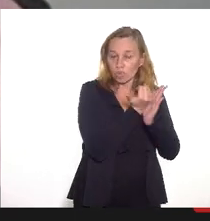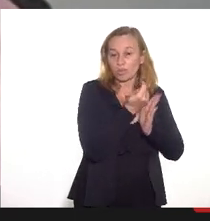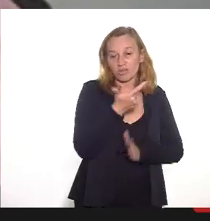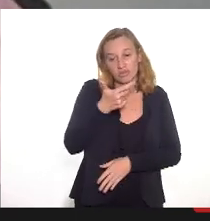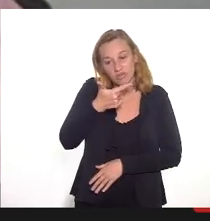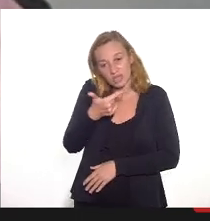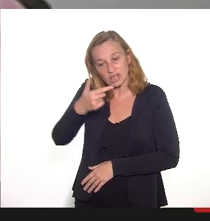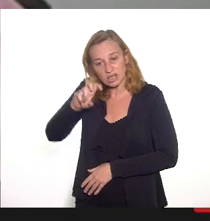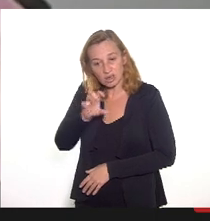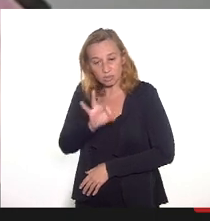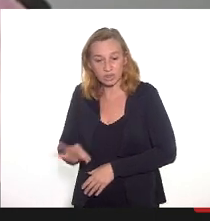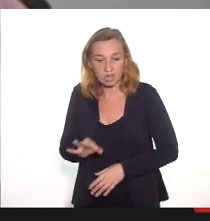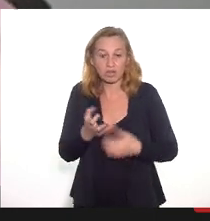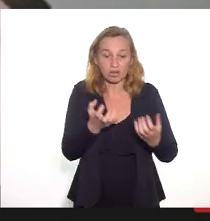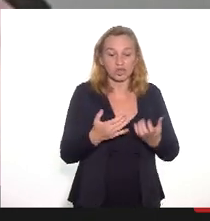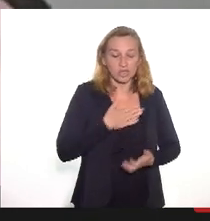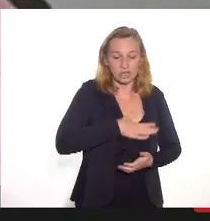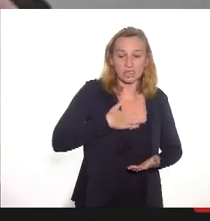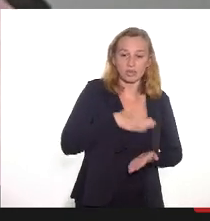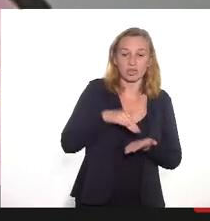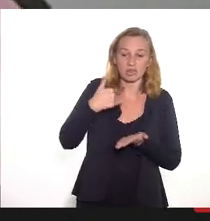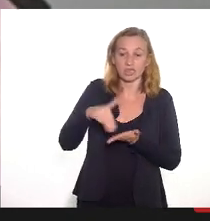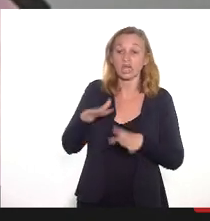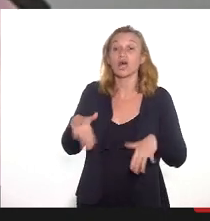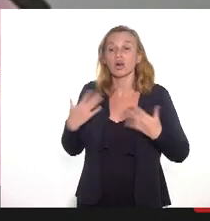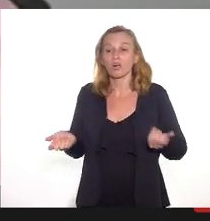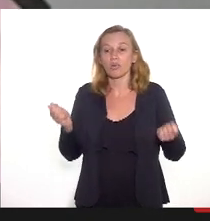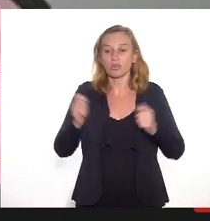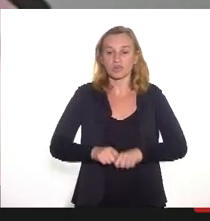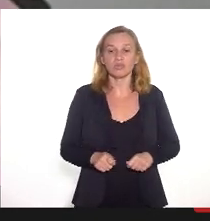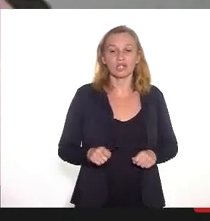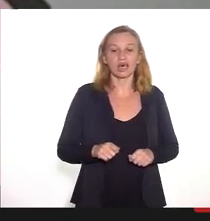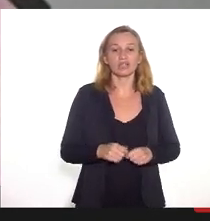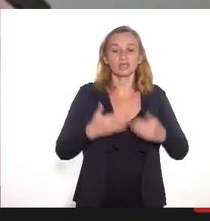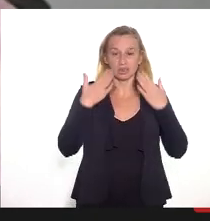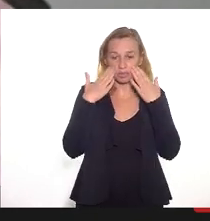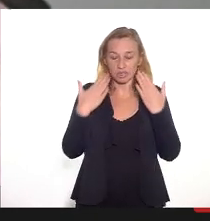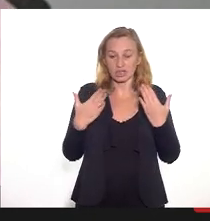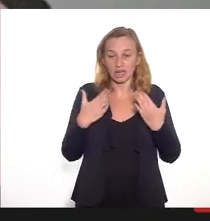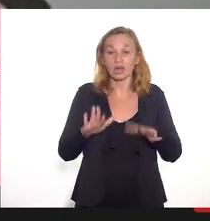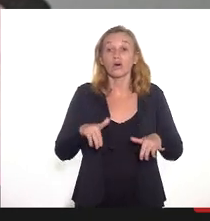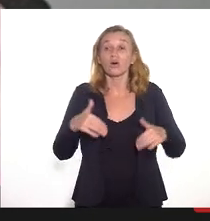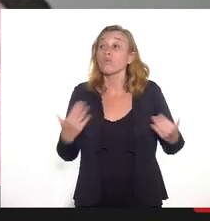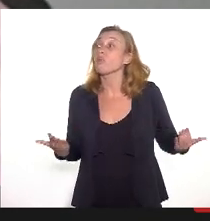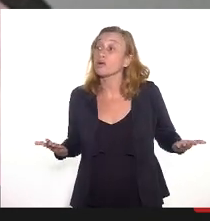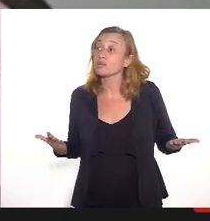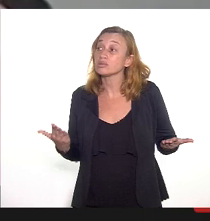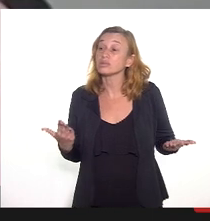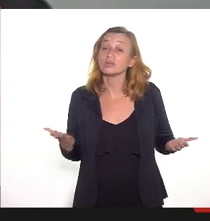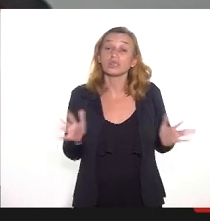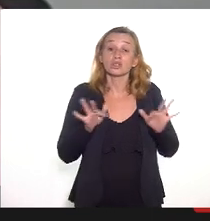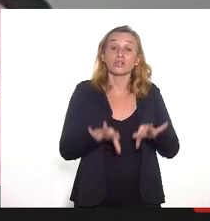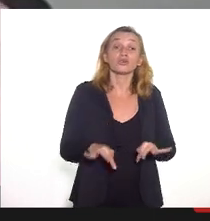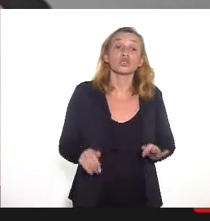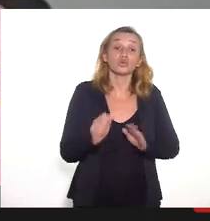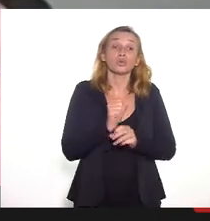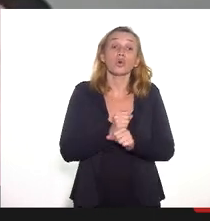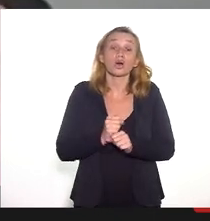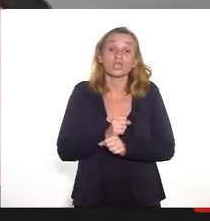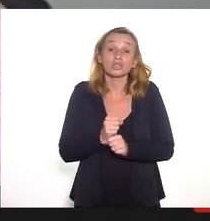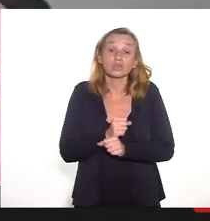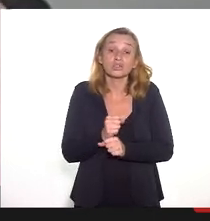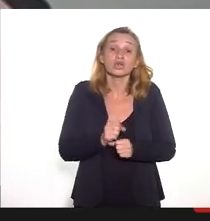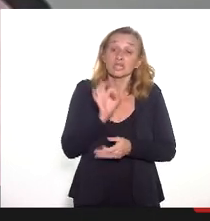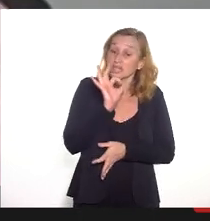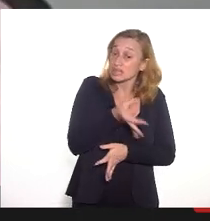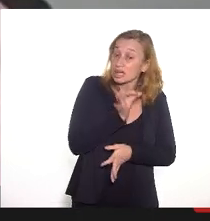de saber depois do secretário qual é a possibilidade de ele apresentar, qual vai ser até o final do ano, o que existe